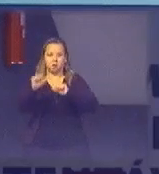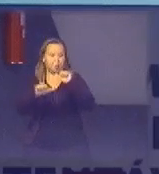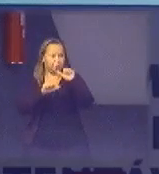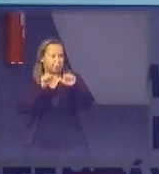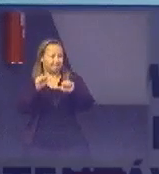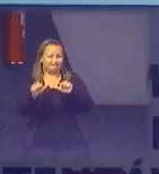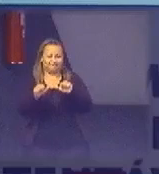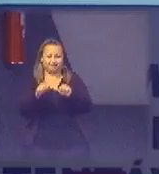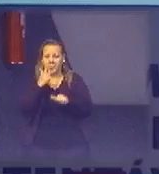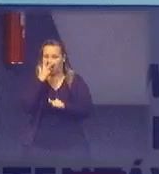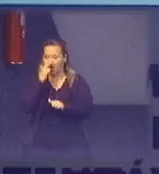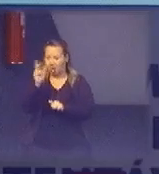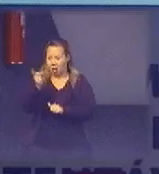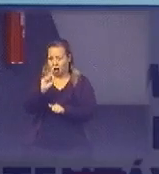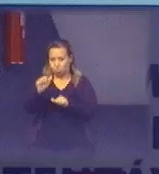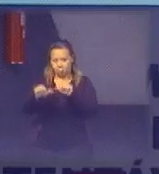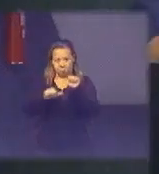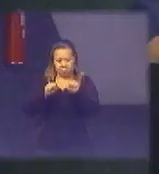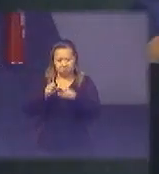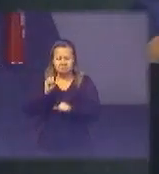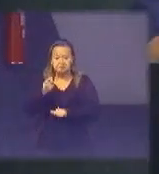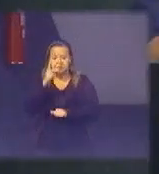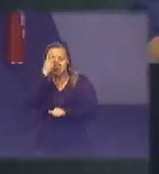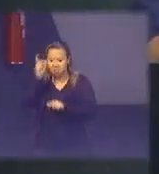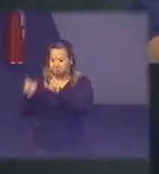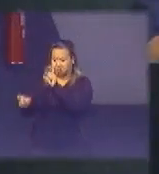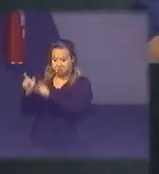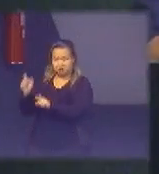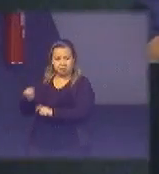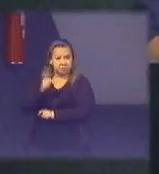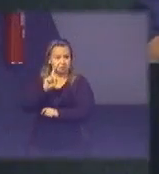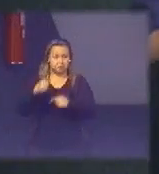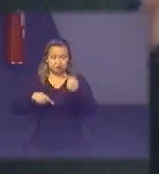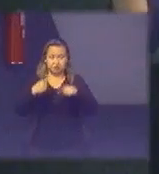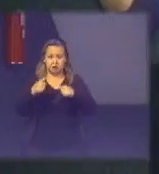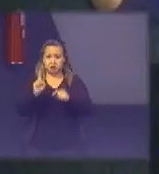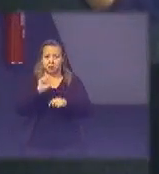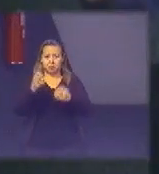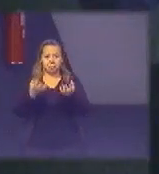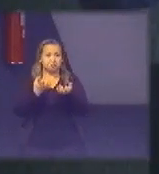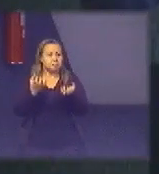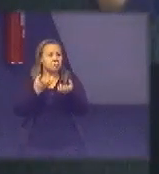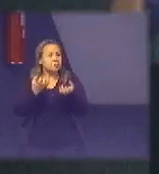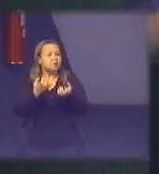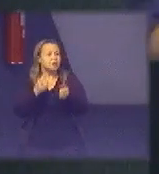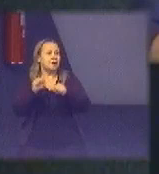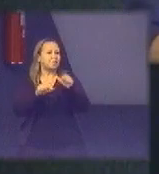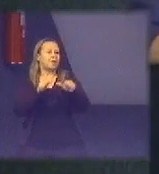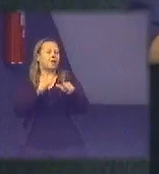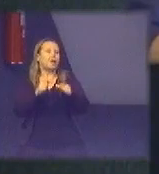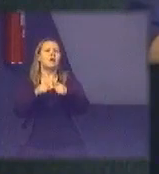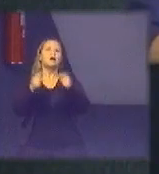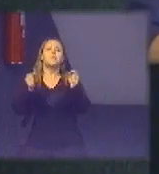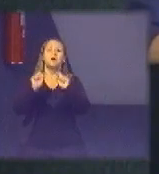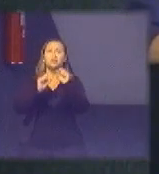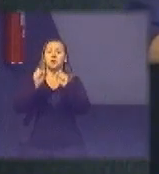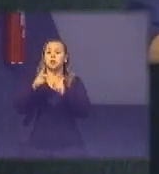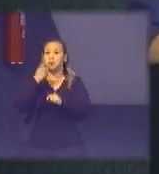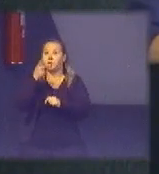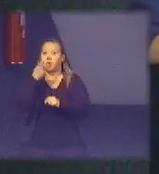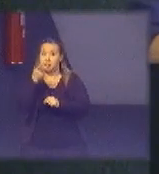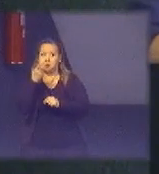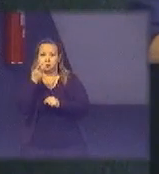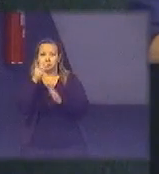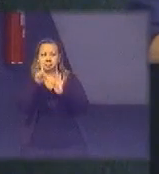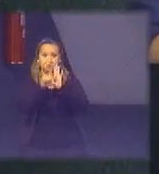vai porque se o cara não quiser fazer ele não vai fazer mas quem que eu estou instigando quando eu coloco isso no texto da lei e foi minha fala